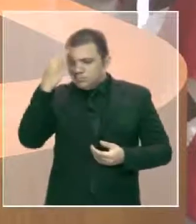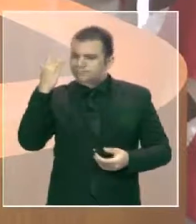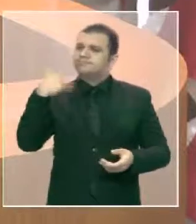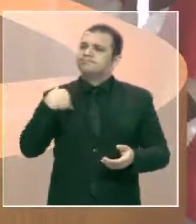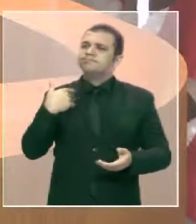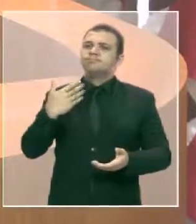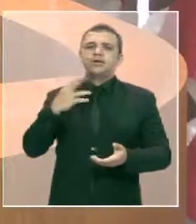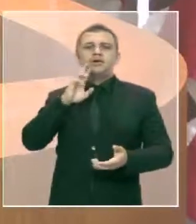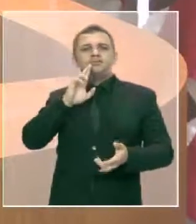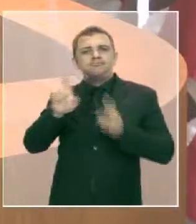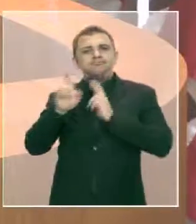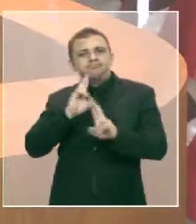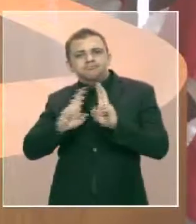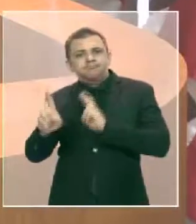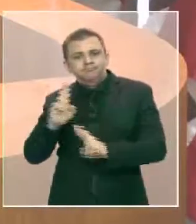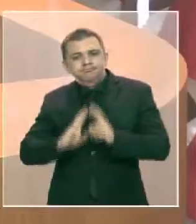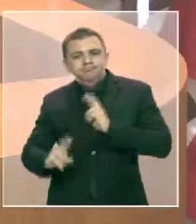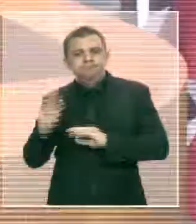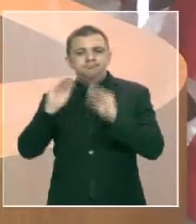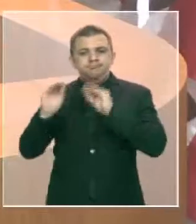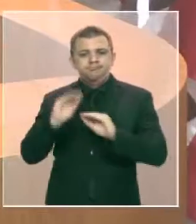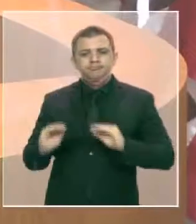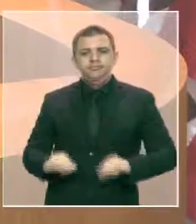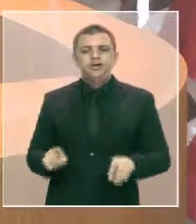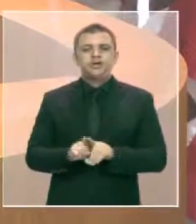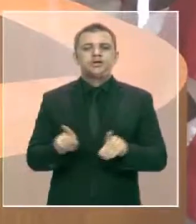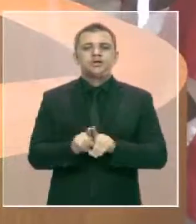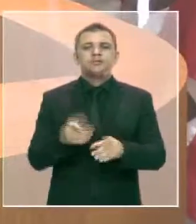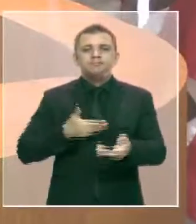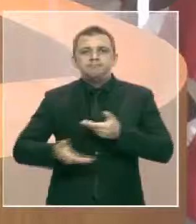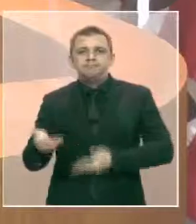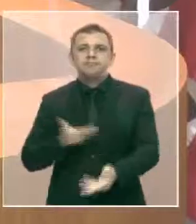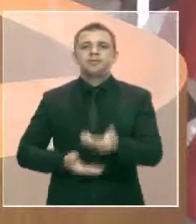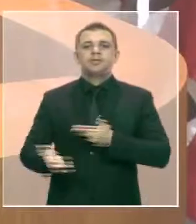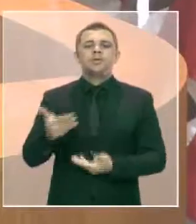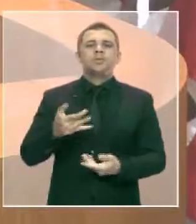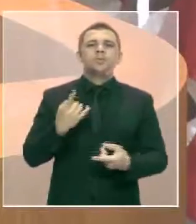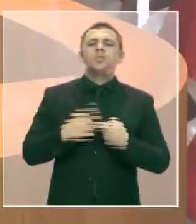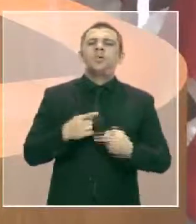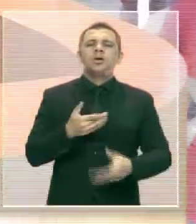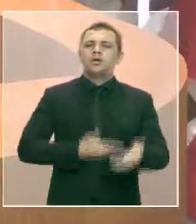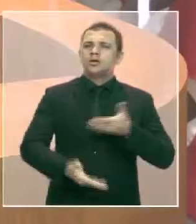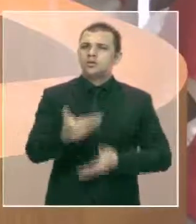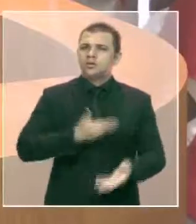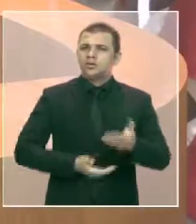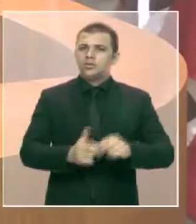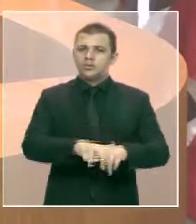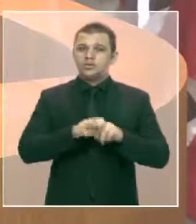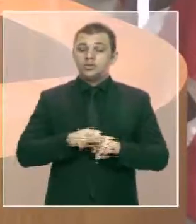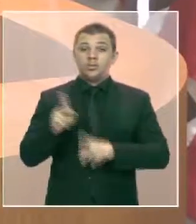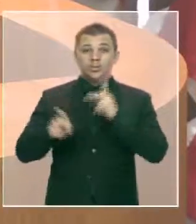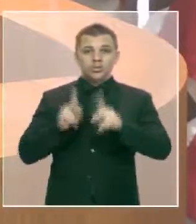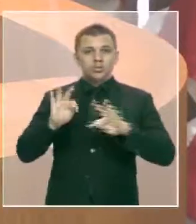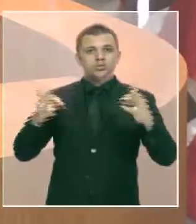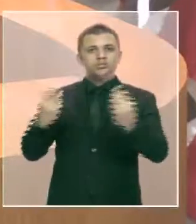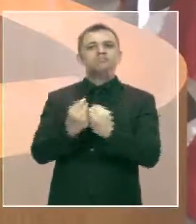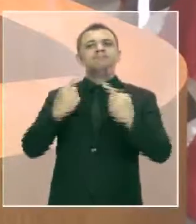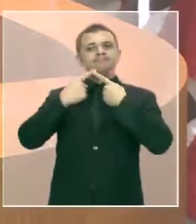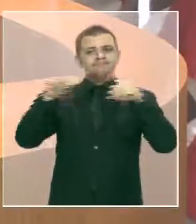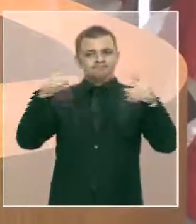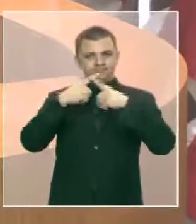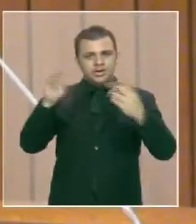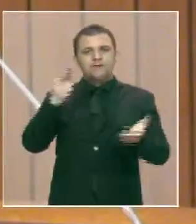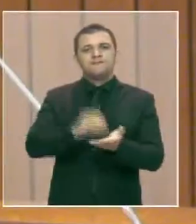interação? A população tem reclamado e muito pela falta de atenção do poder